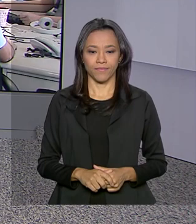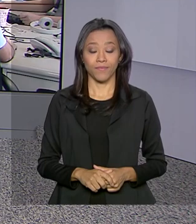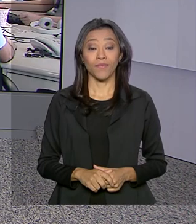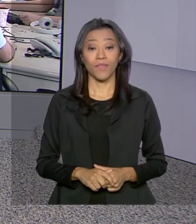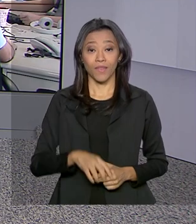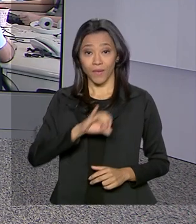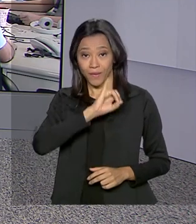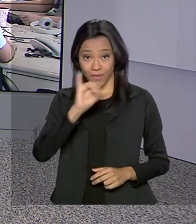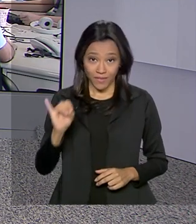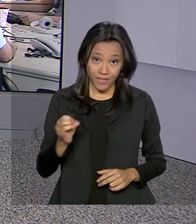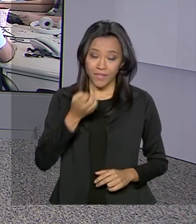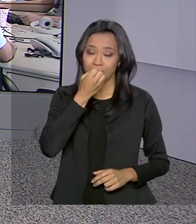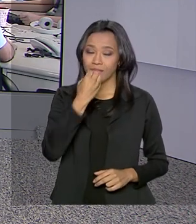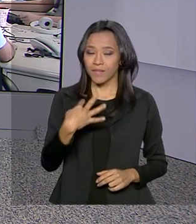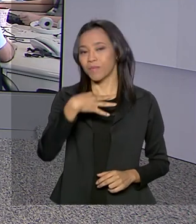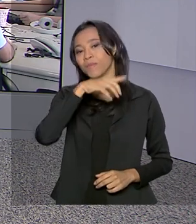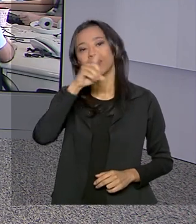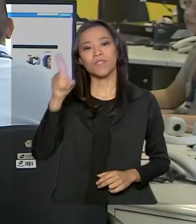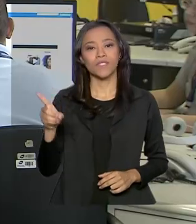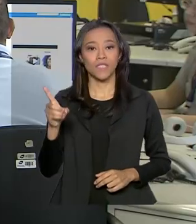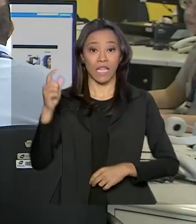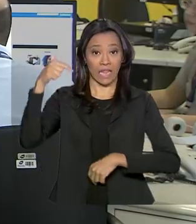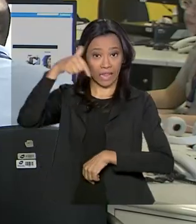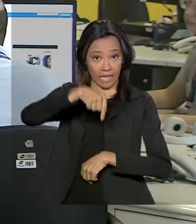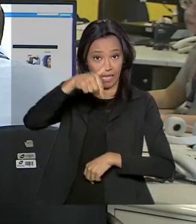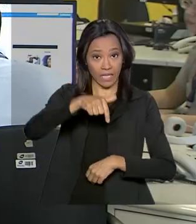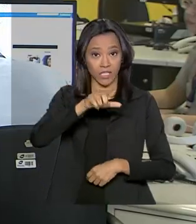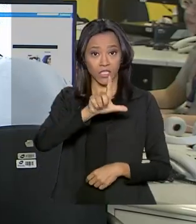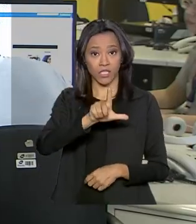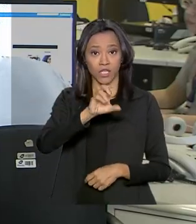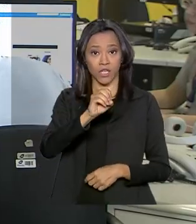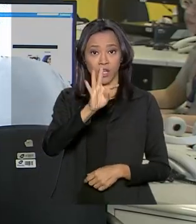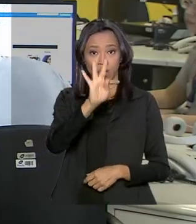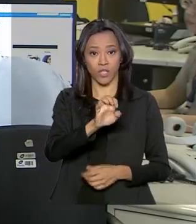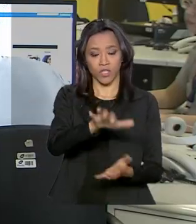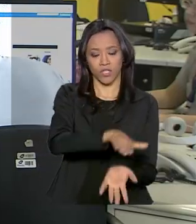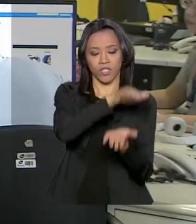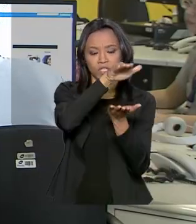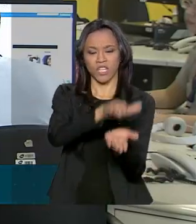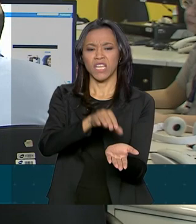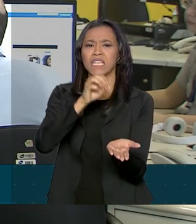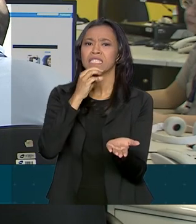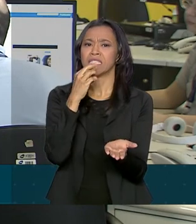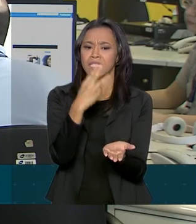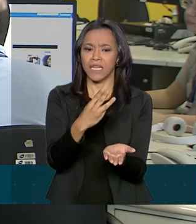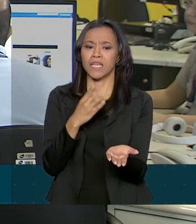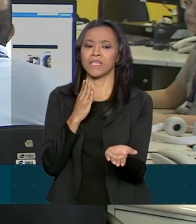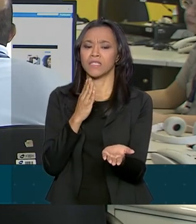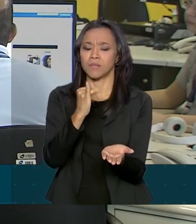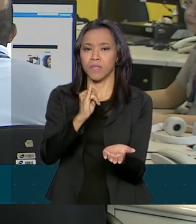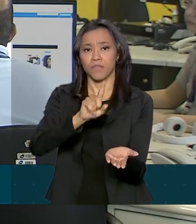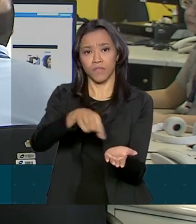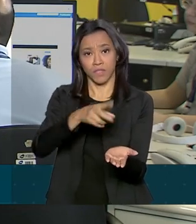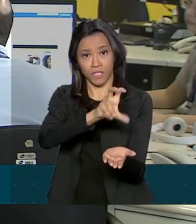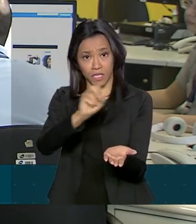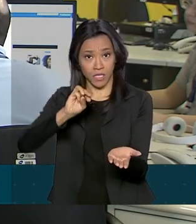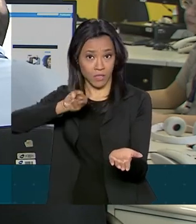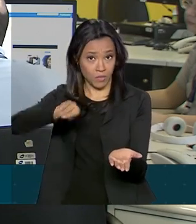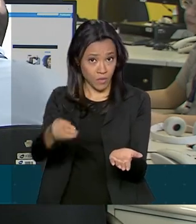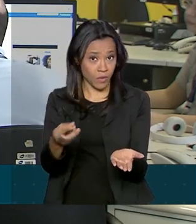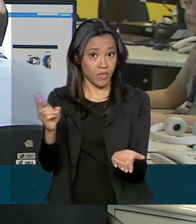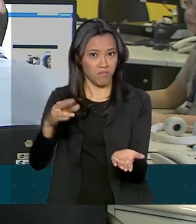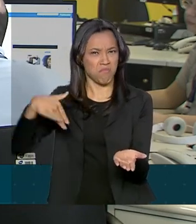Olá, Mara. Bom dia. Neste lote, a receita restitui R$,5 bilhões a mais de R$ 2,7 milhões